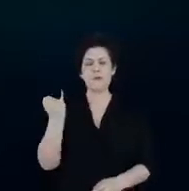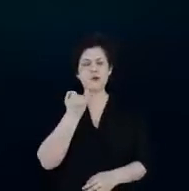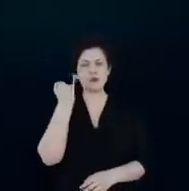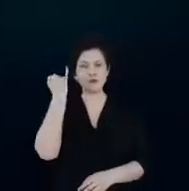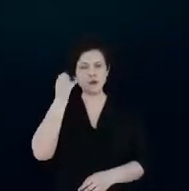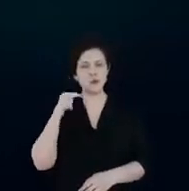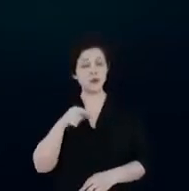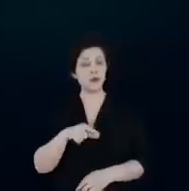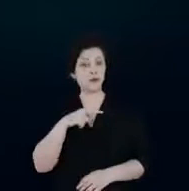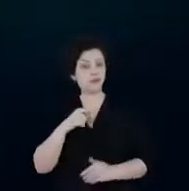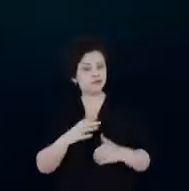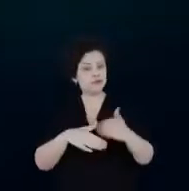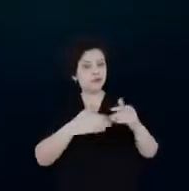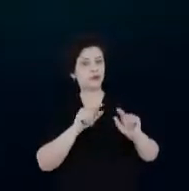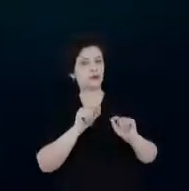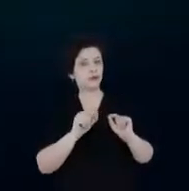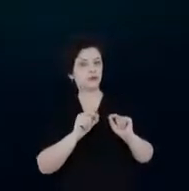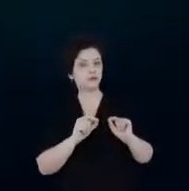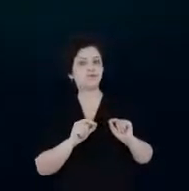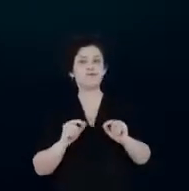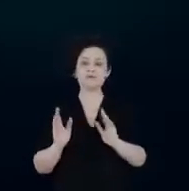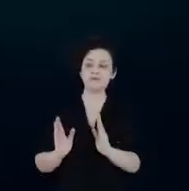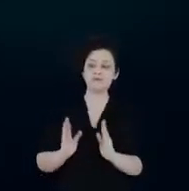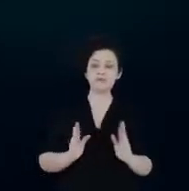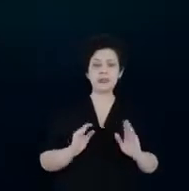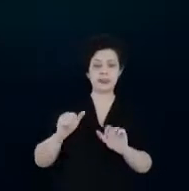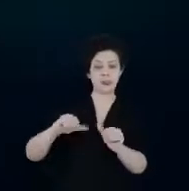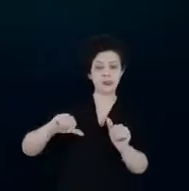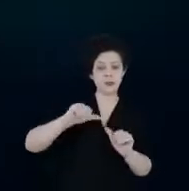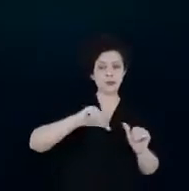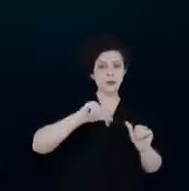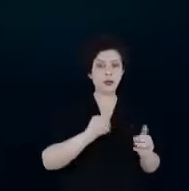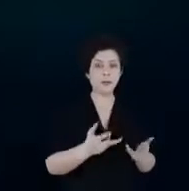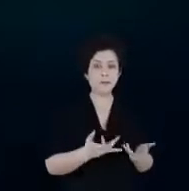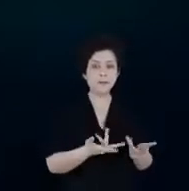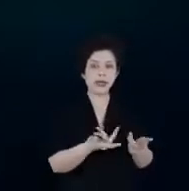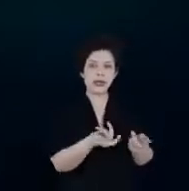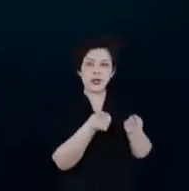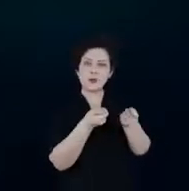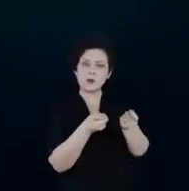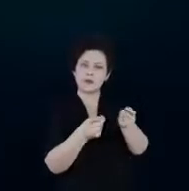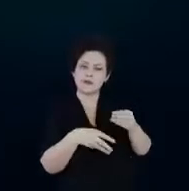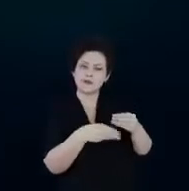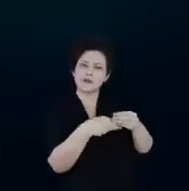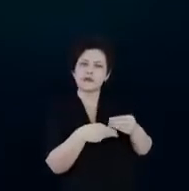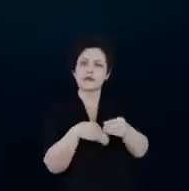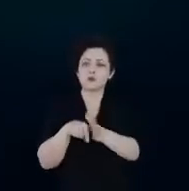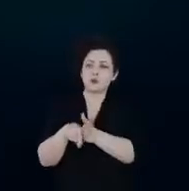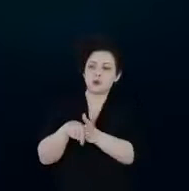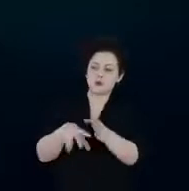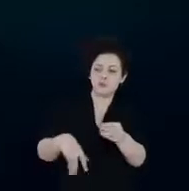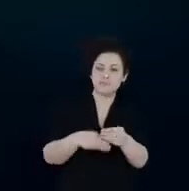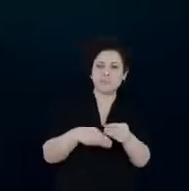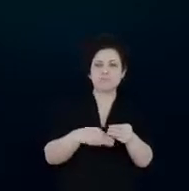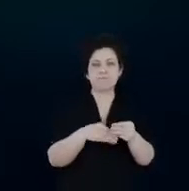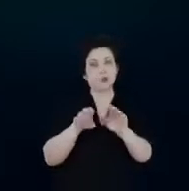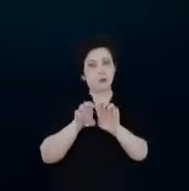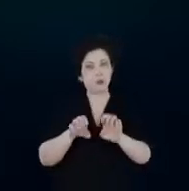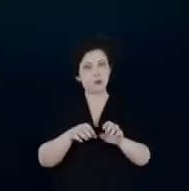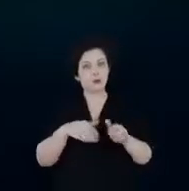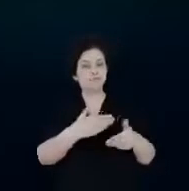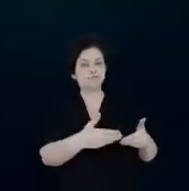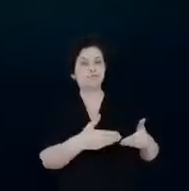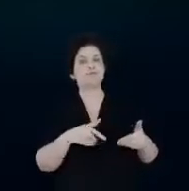desenvolver todas essas mudanças, essas melhorias, com base em estudos estruturantes que são bem fundamentados.